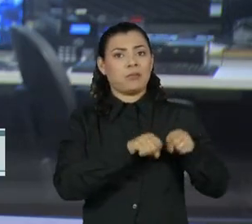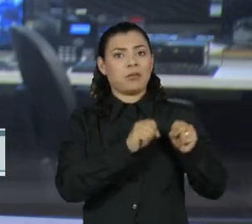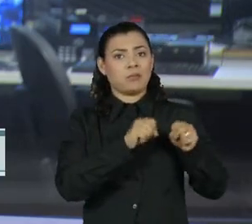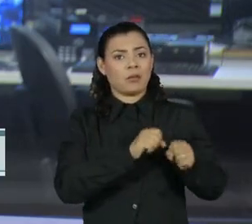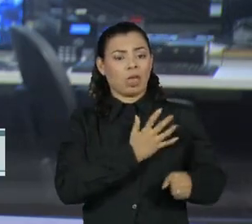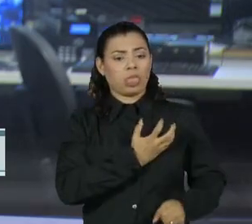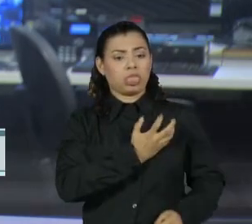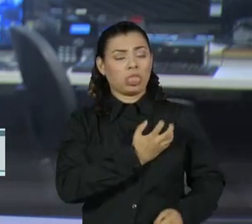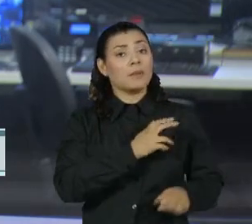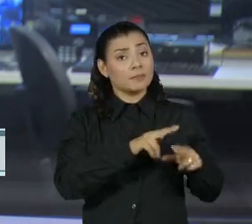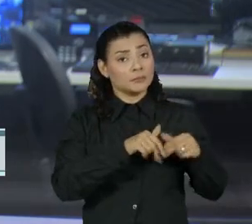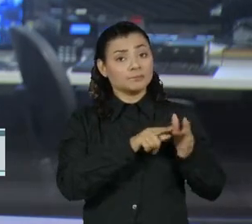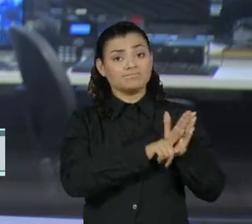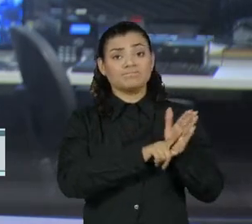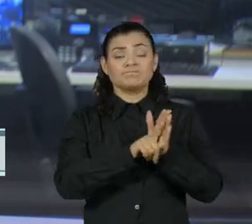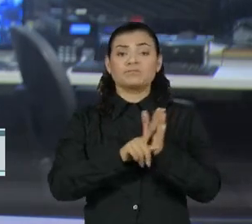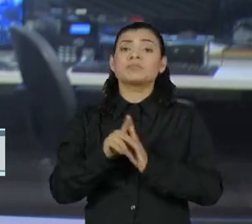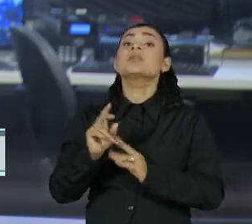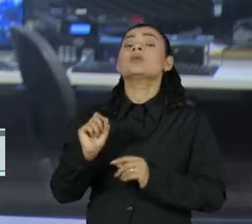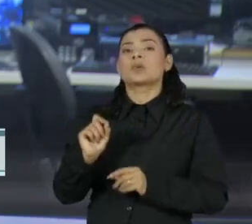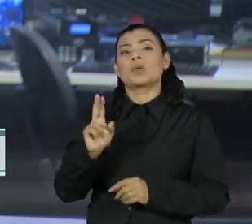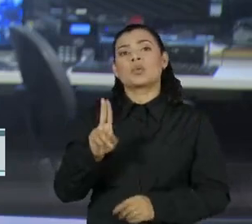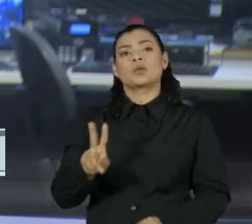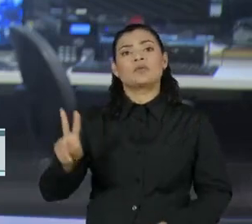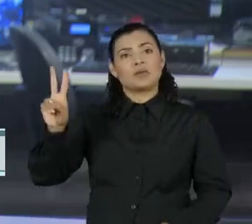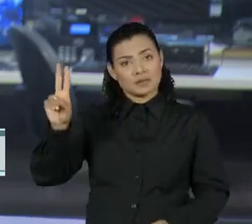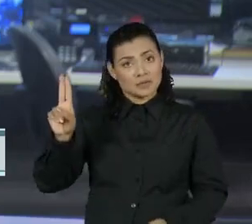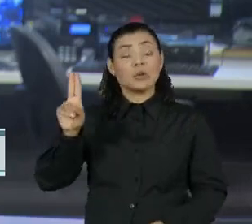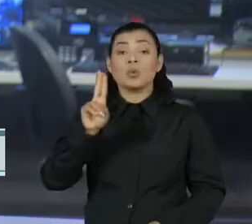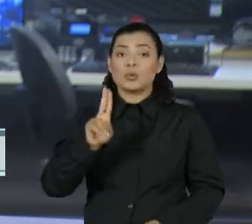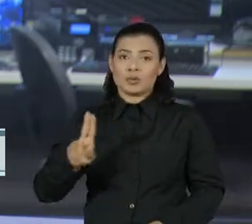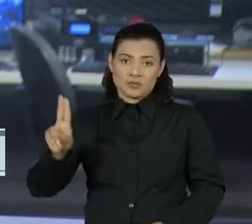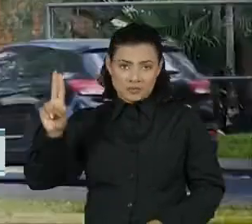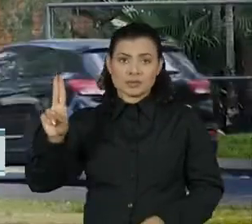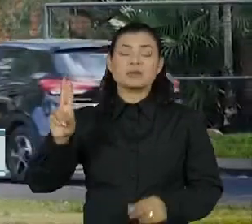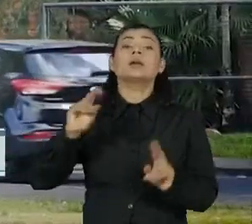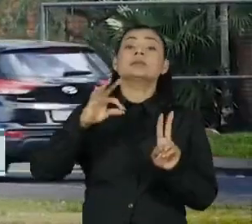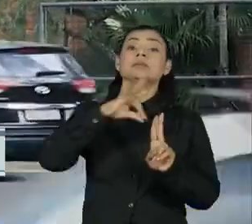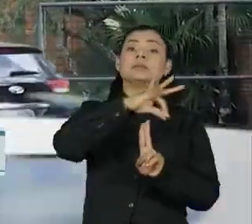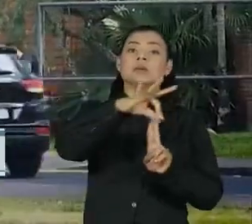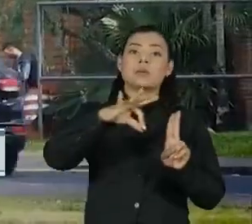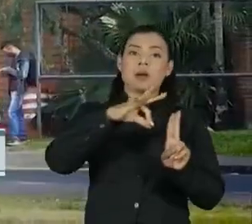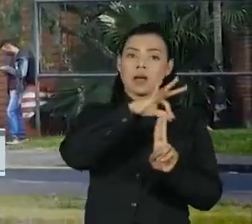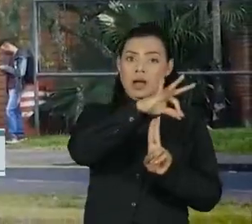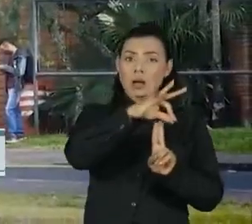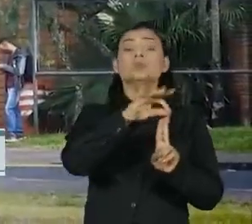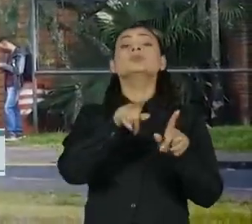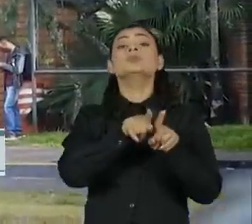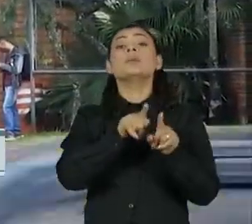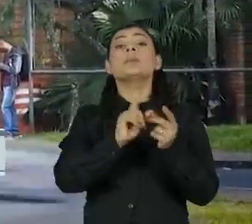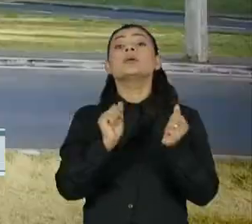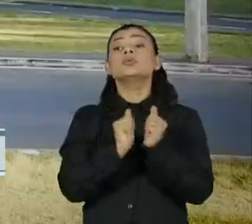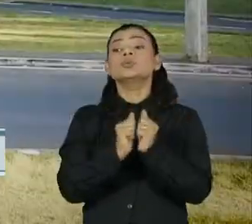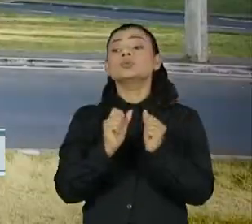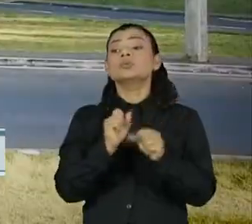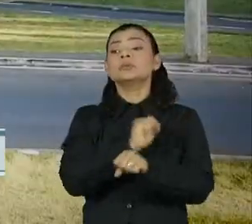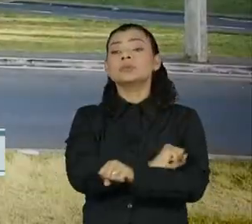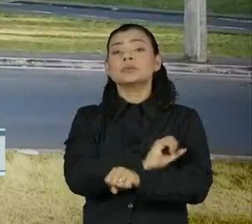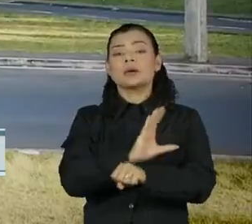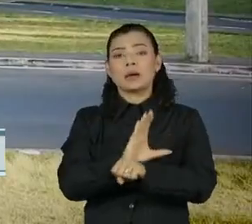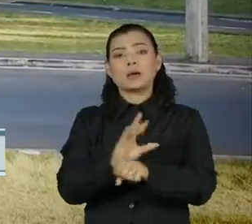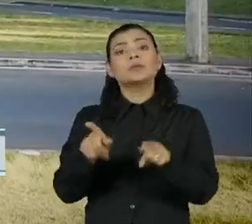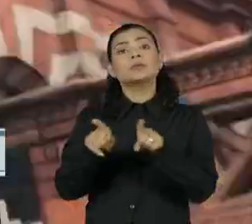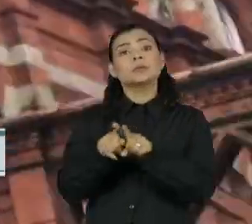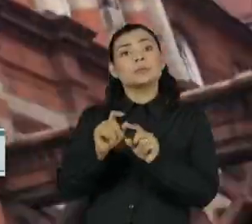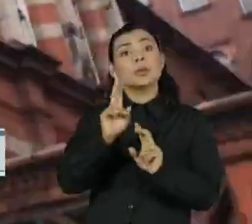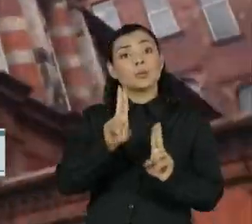mostra um estudo em inglês feito em parceria com a Universidade Federal de São Carlos. Os pesquisadores da Universidade Federal